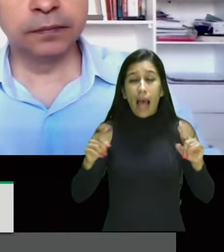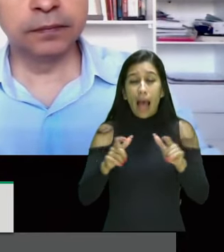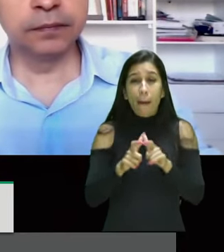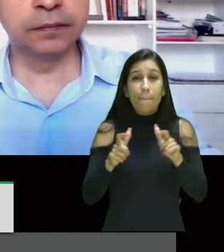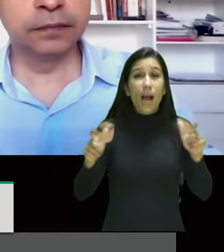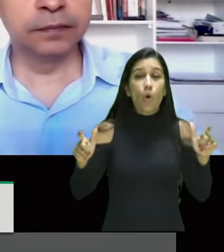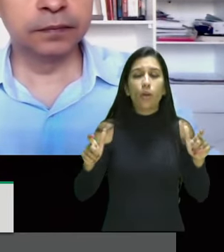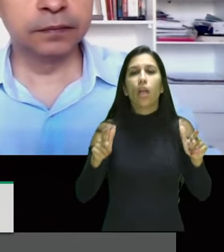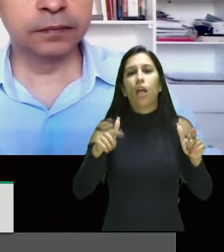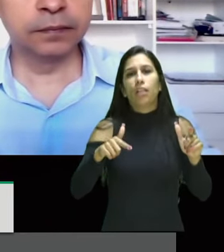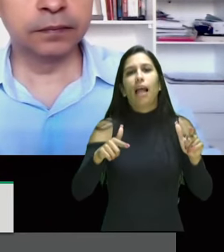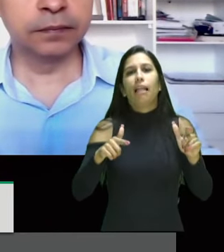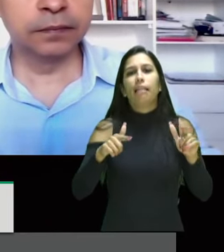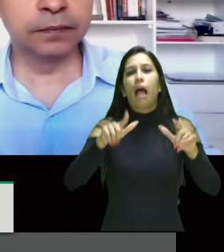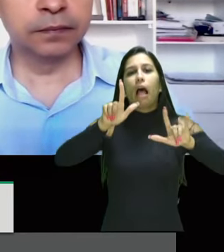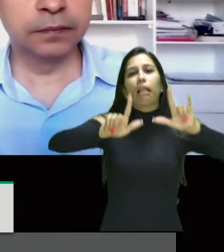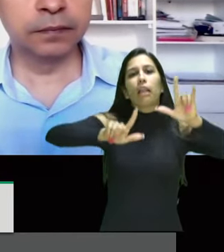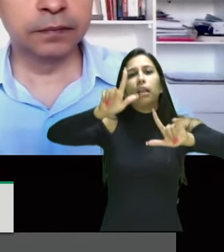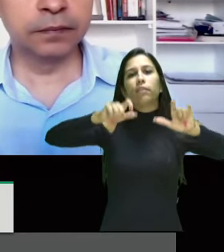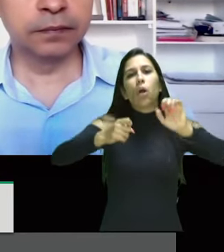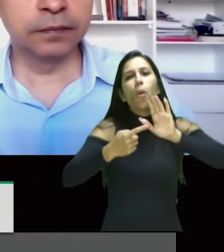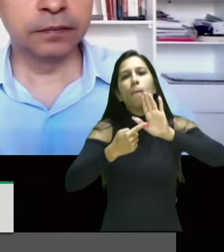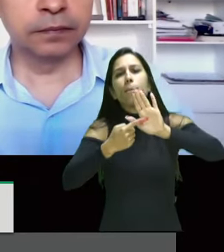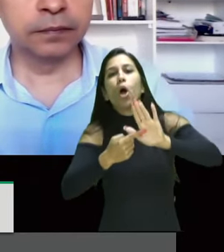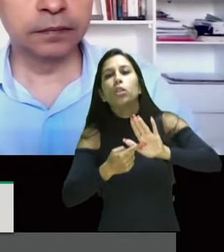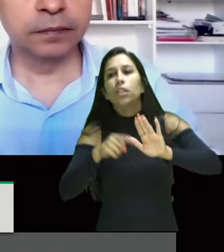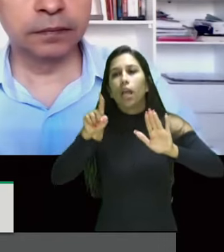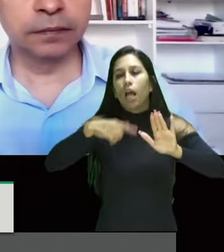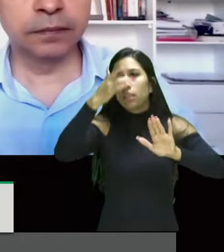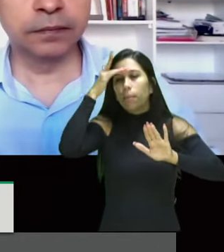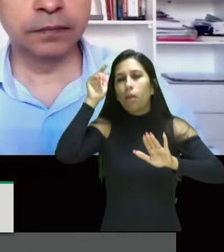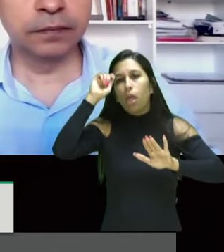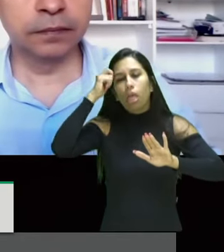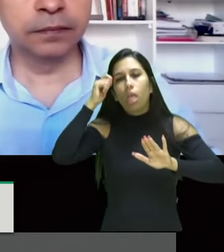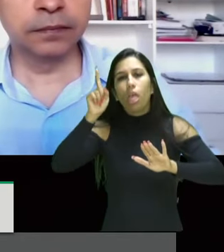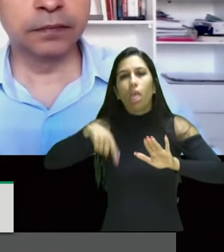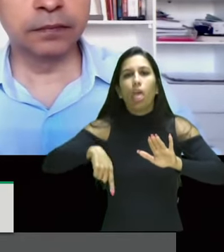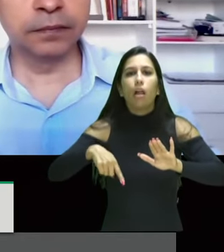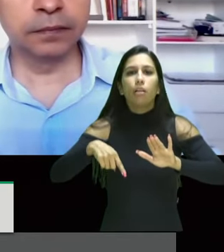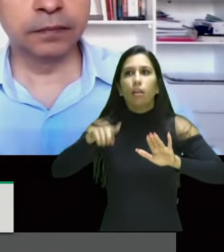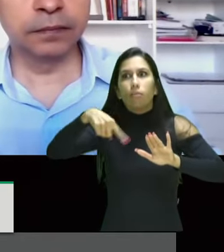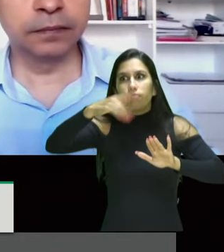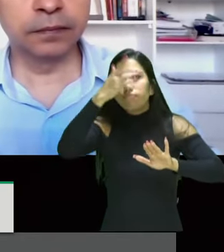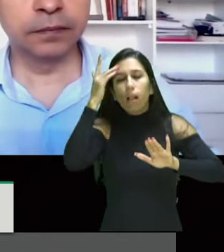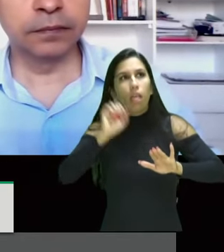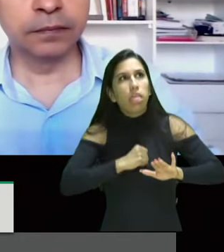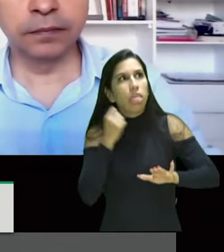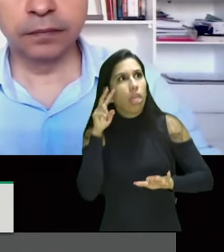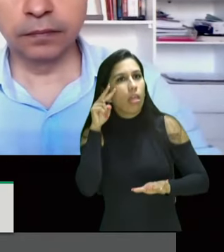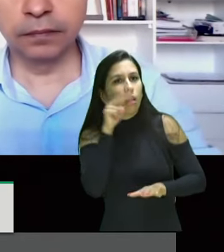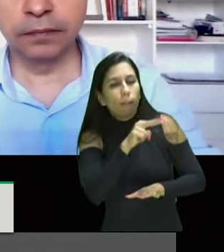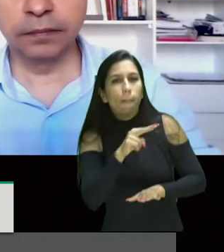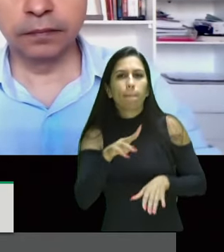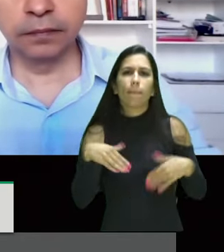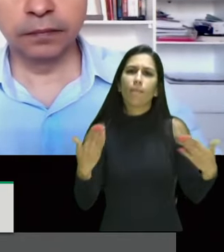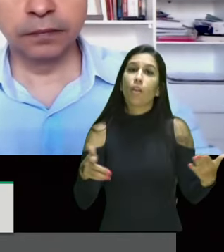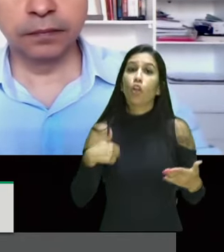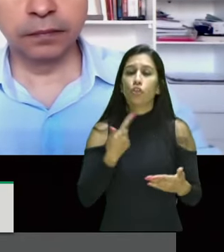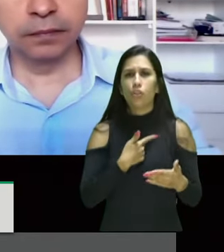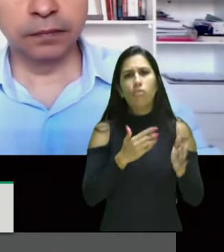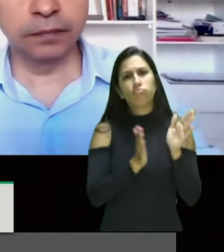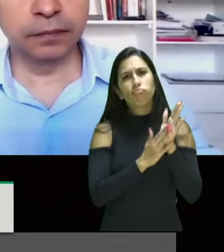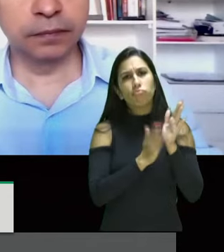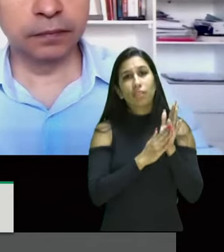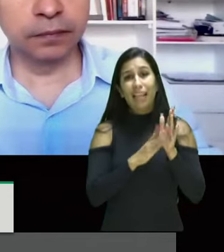contribuem para a disseminação de uma cultura de violência racial e do ódio nós da rede de quilombação temos um lema que a democracia